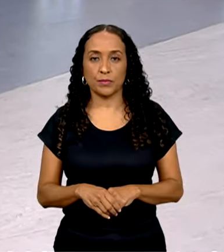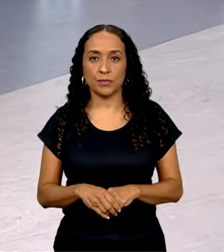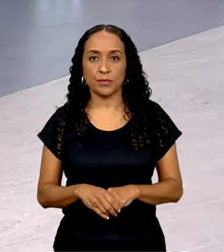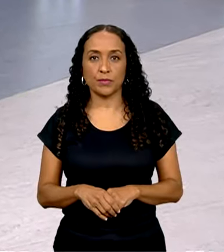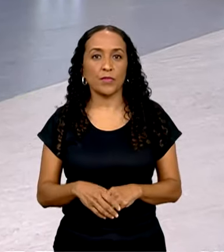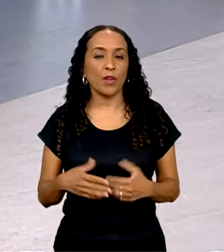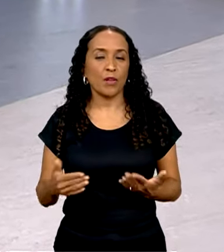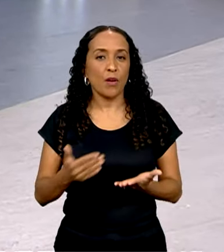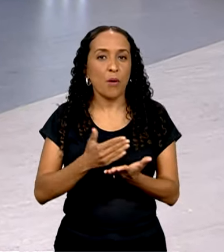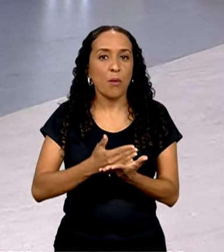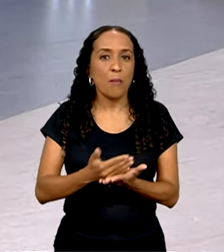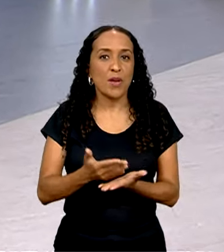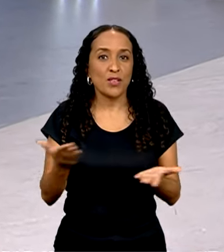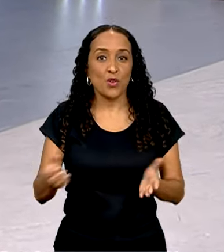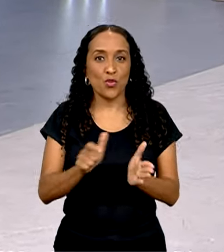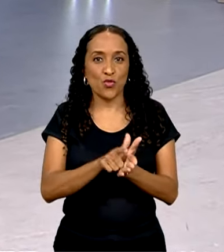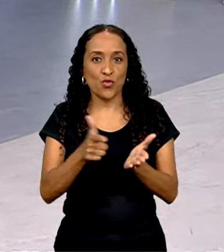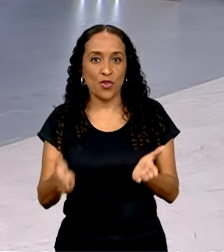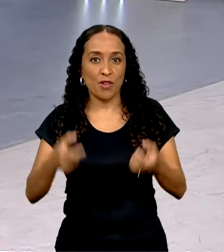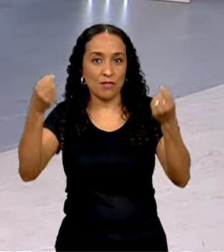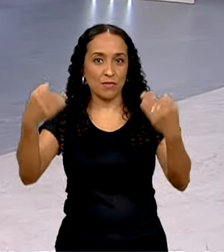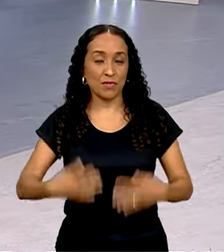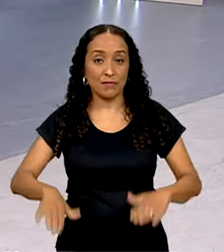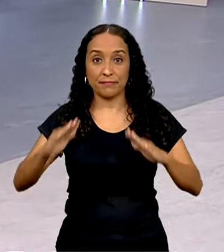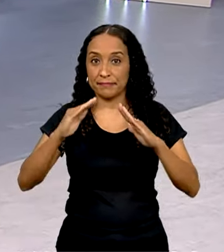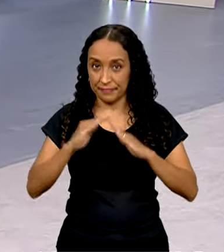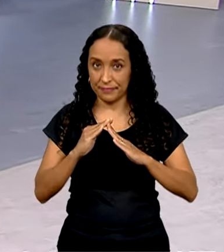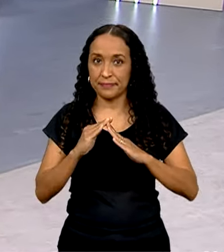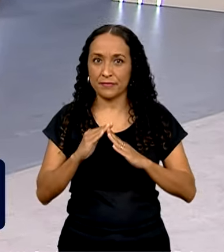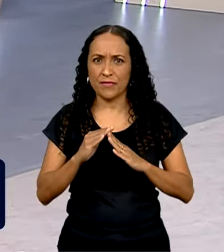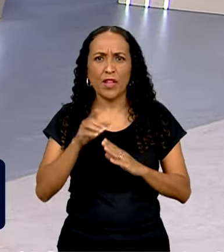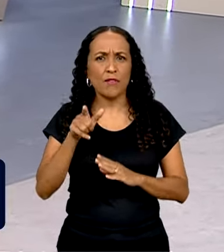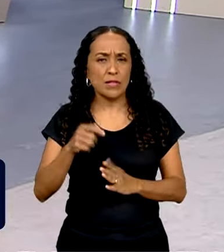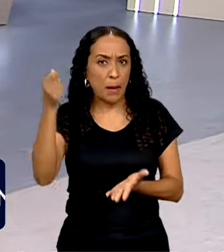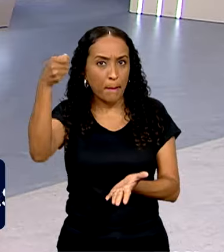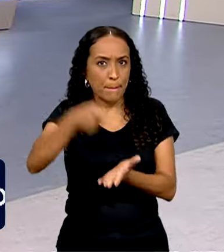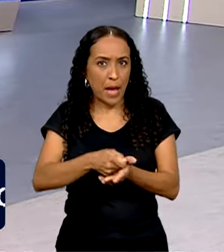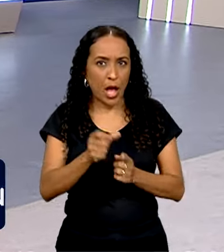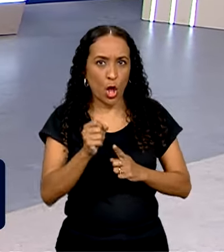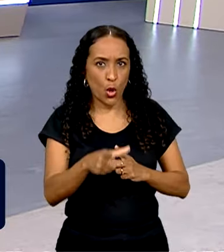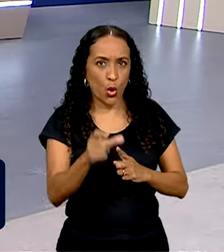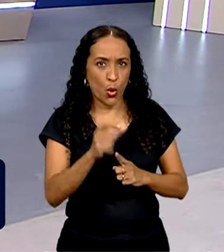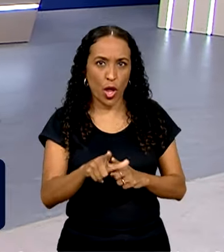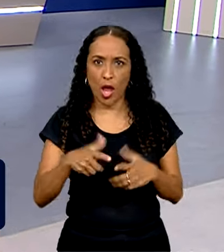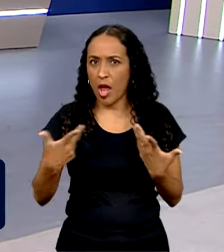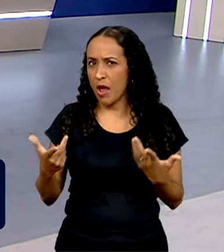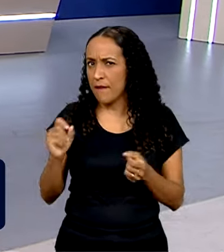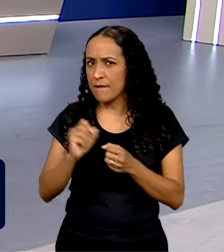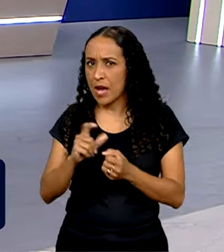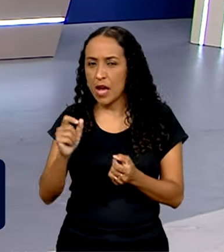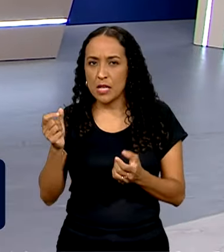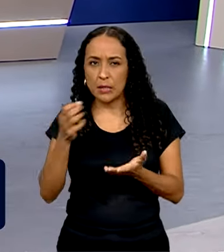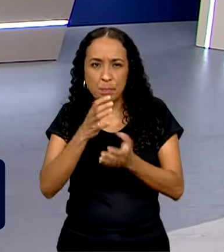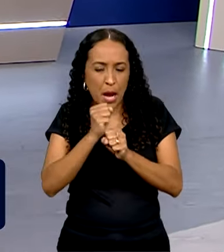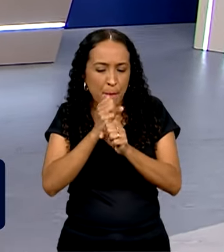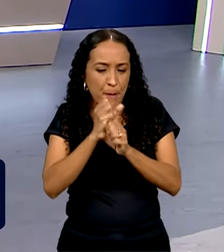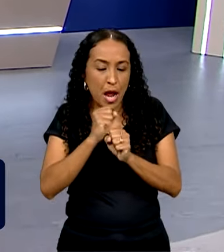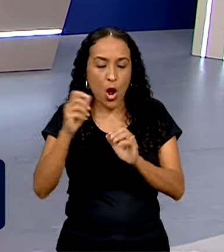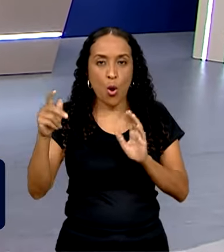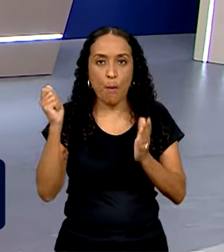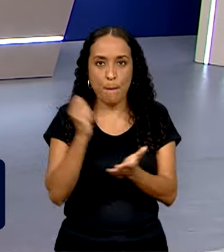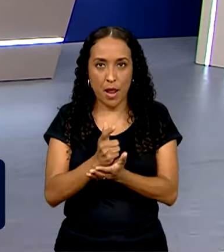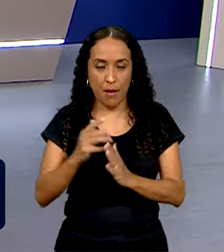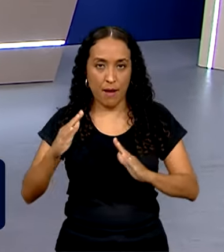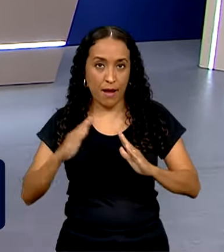A gente abre a edição de hoje falando de moradia. Você paga aluguel, anda fazendo contas para comprar uma